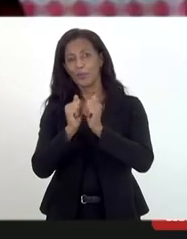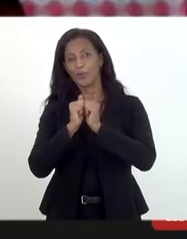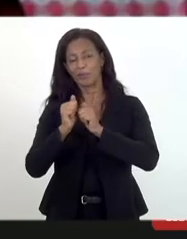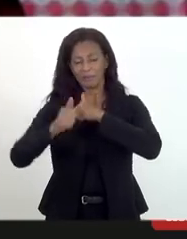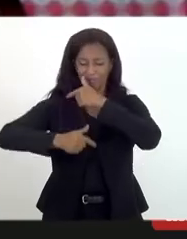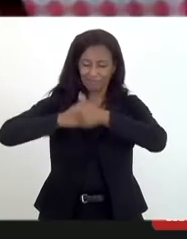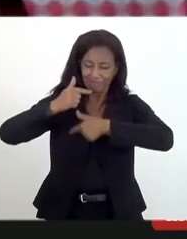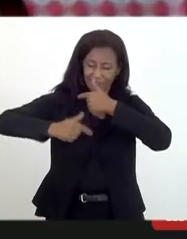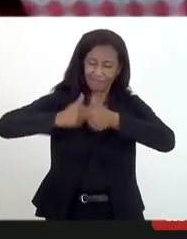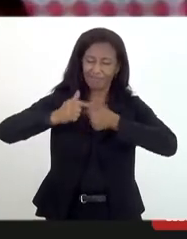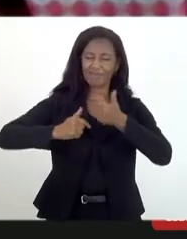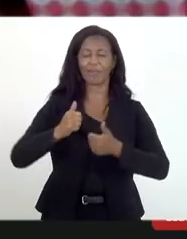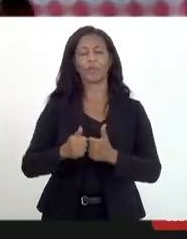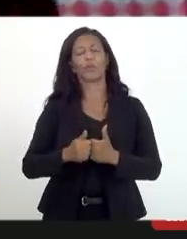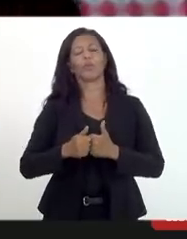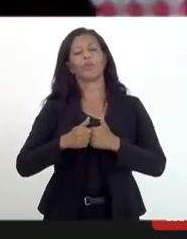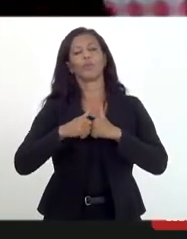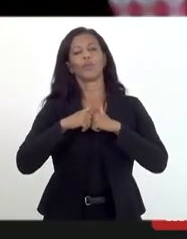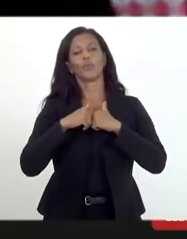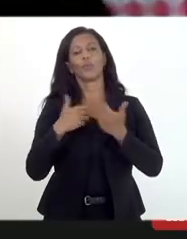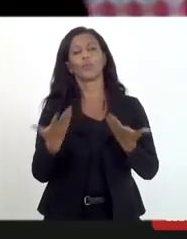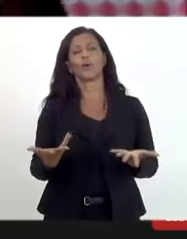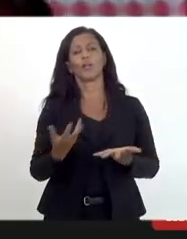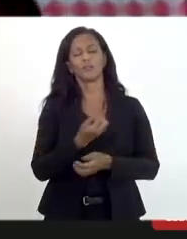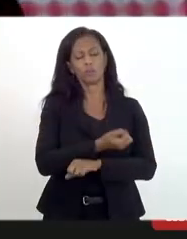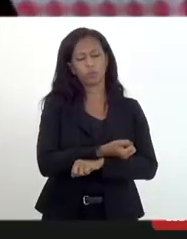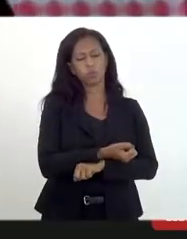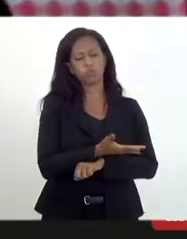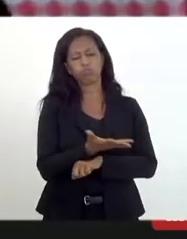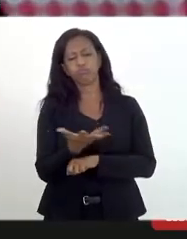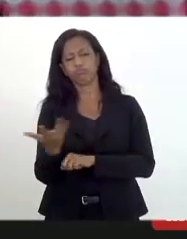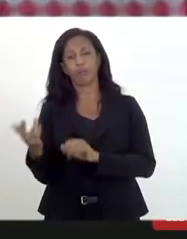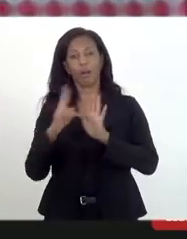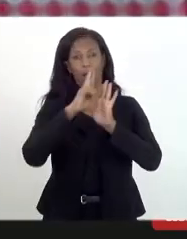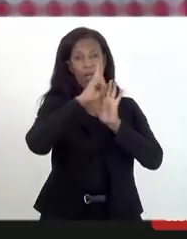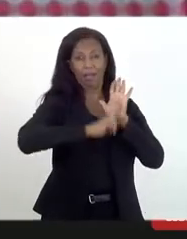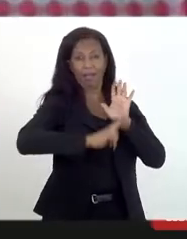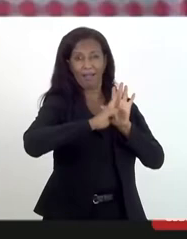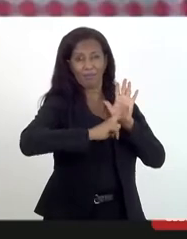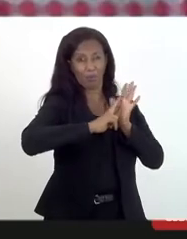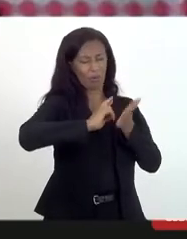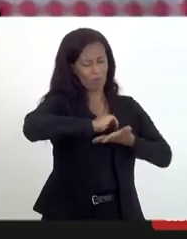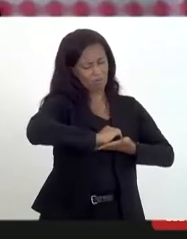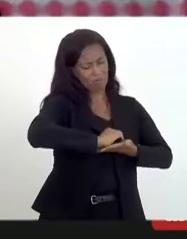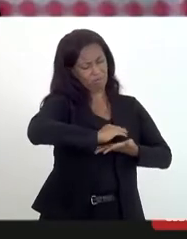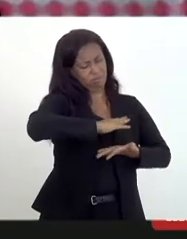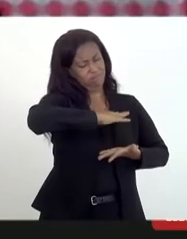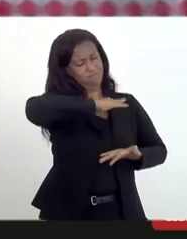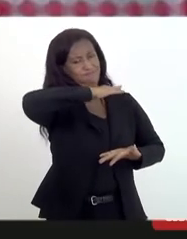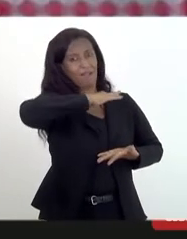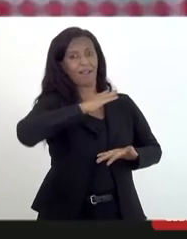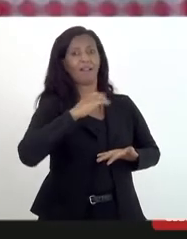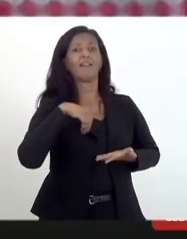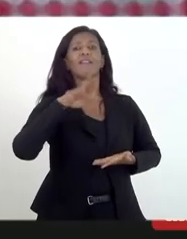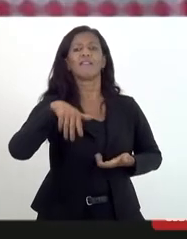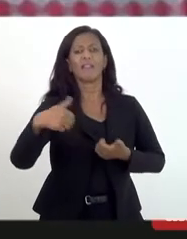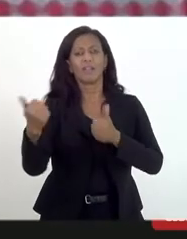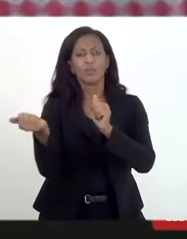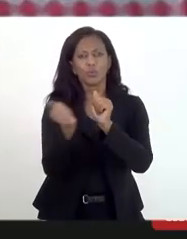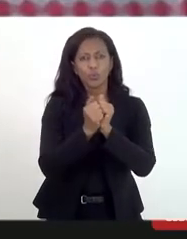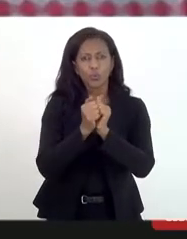o quanto os diversos relatórios que vossas excelências e quem aqui nos acompanha